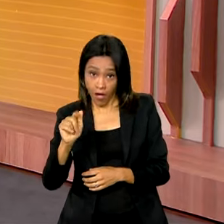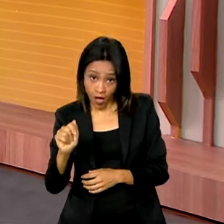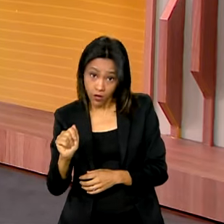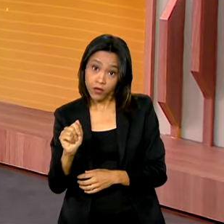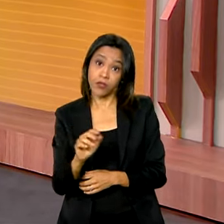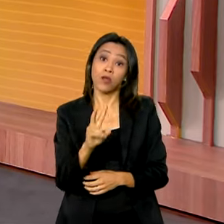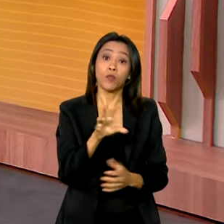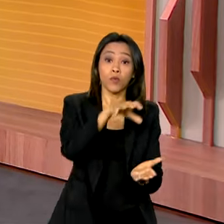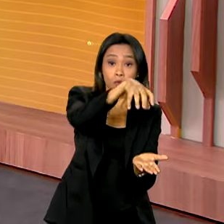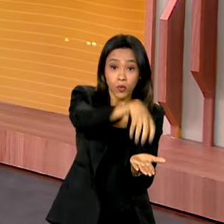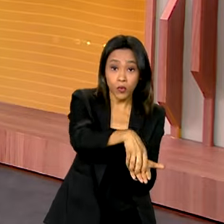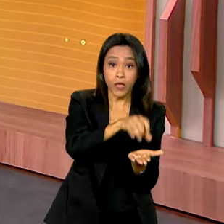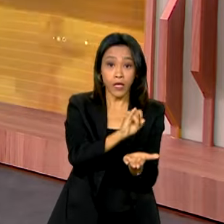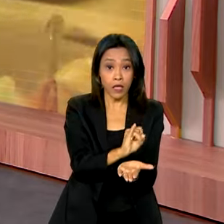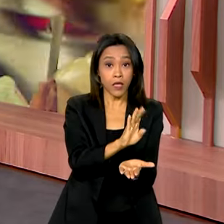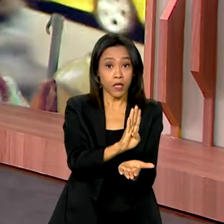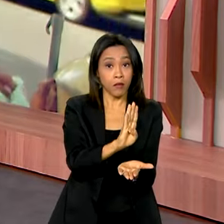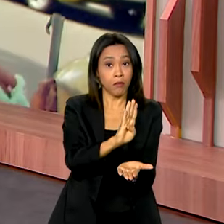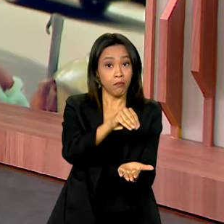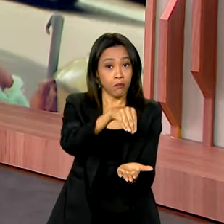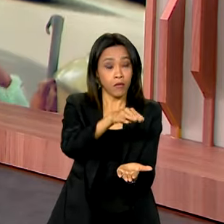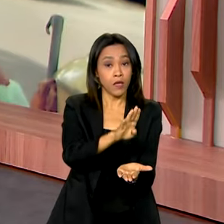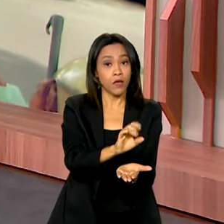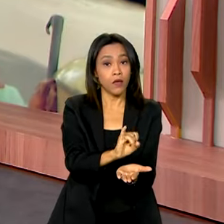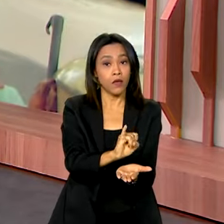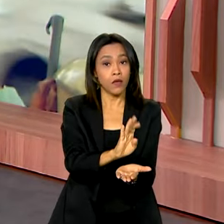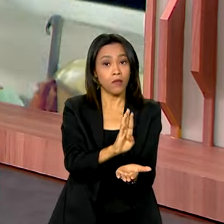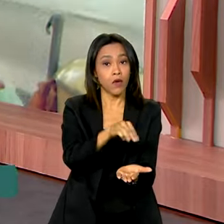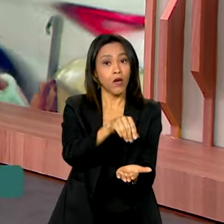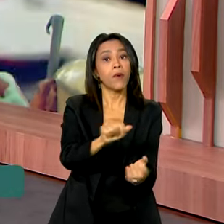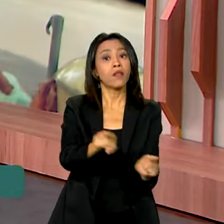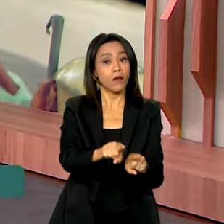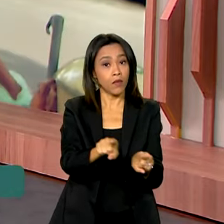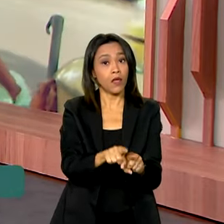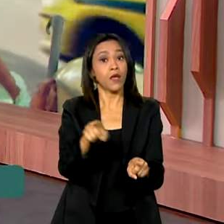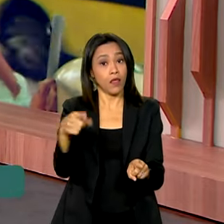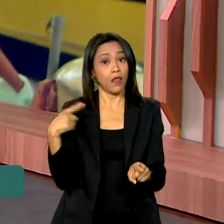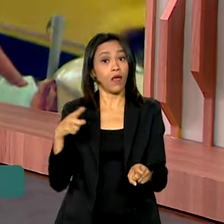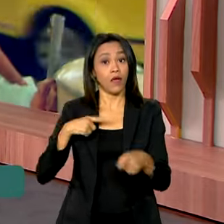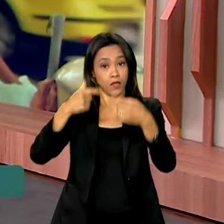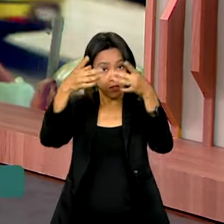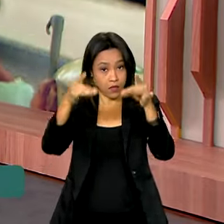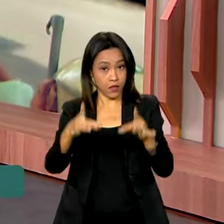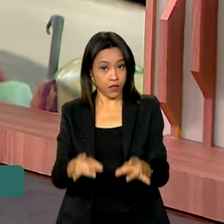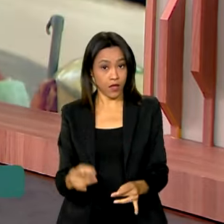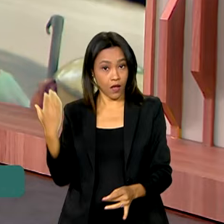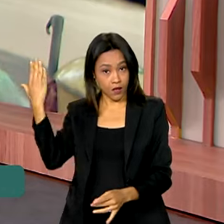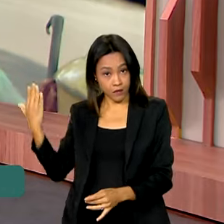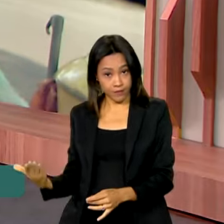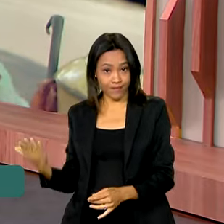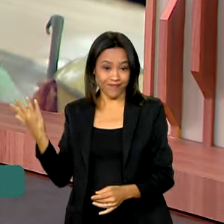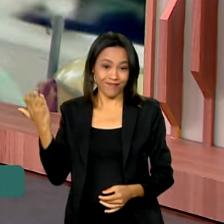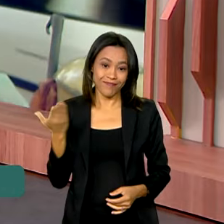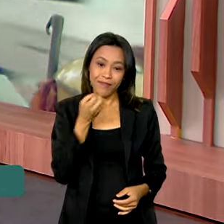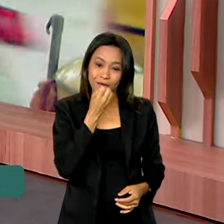vamos ao vivo, ao Rio de Janeiro, falar com a Alessandra Lago que ela tem os detalhes desse concurso. Bom dia, Alessandra.